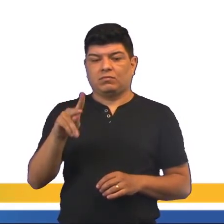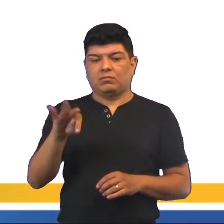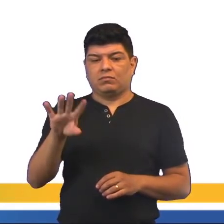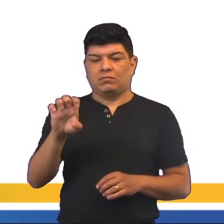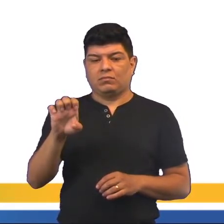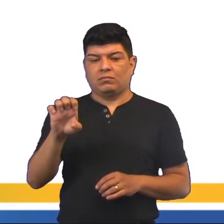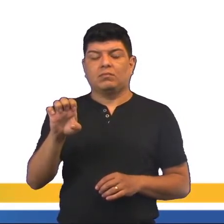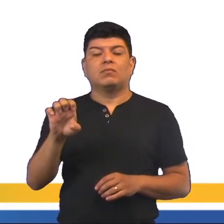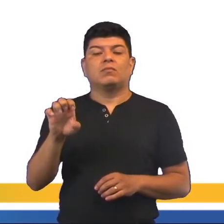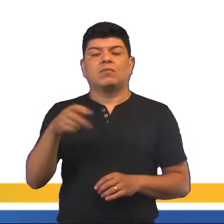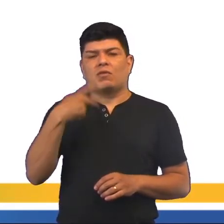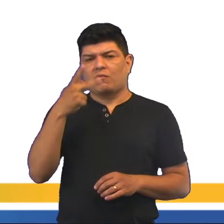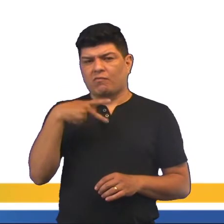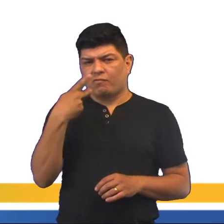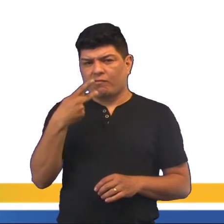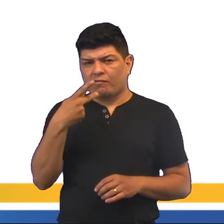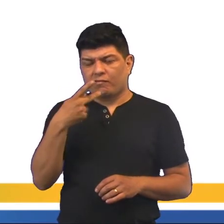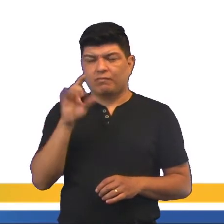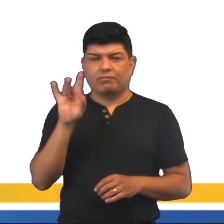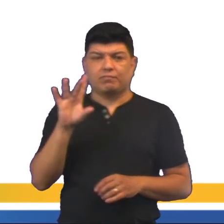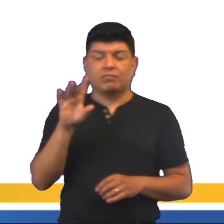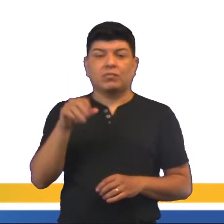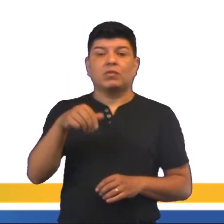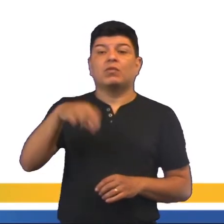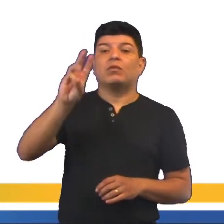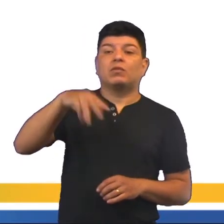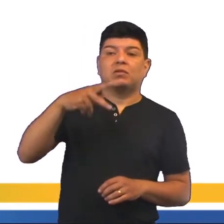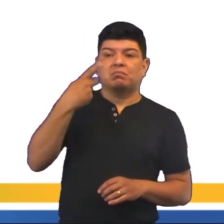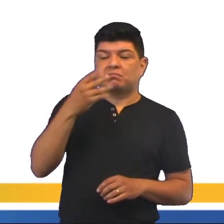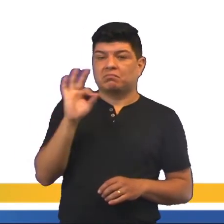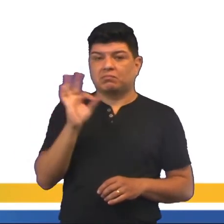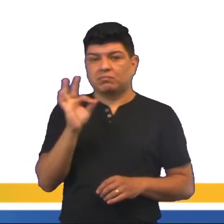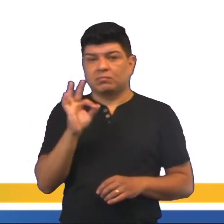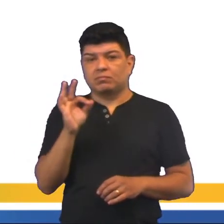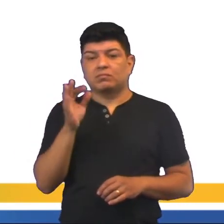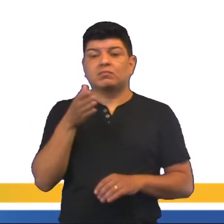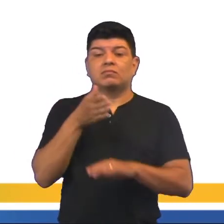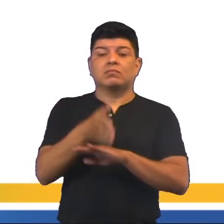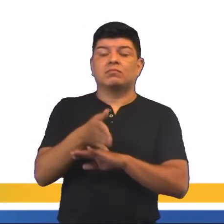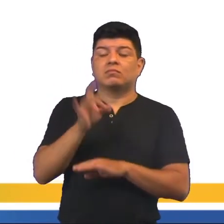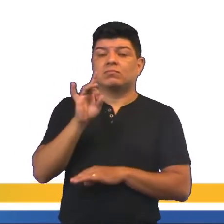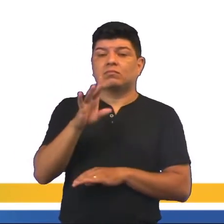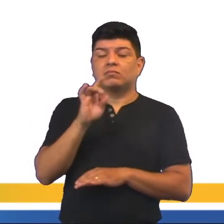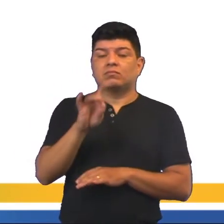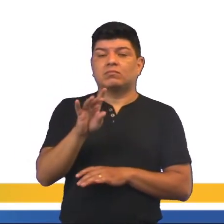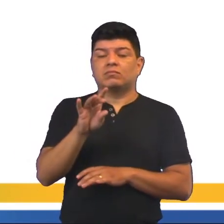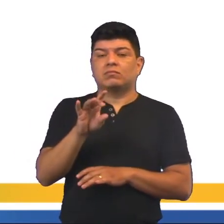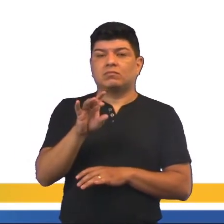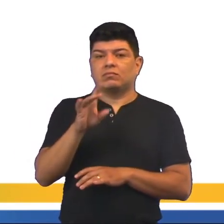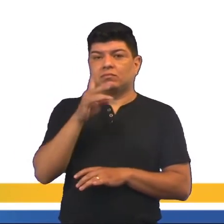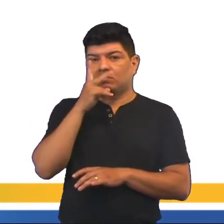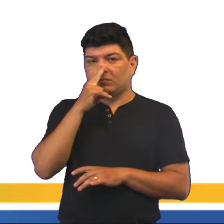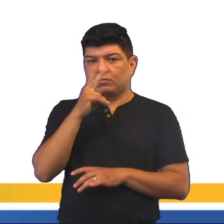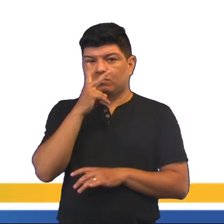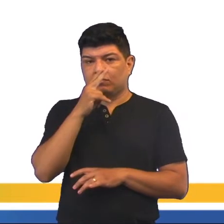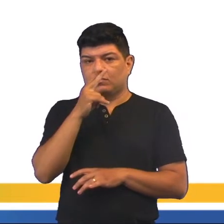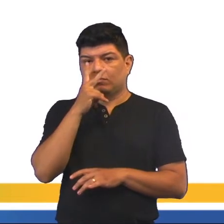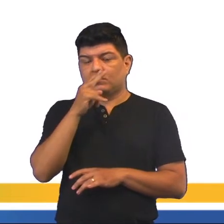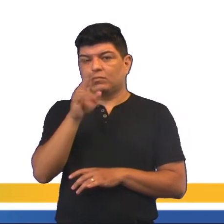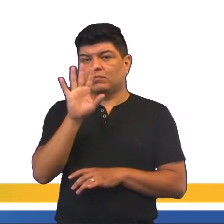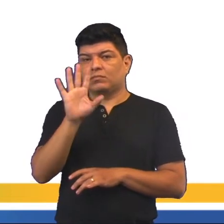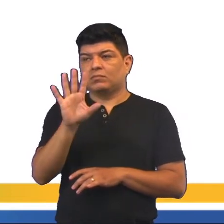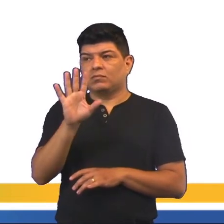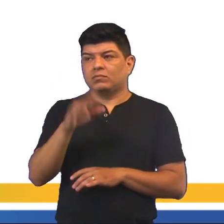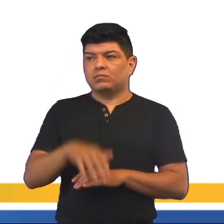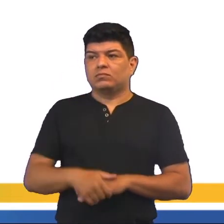beleza? Quem não fala ou entra ali só para fazer uma espécie de colocar